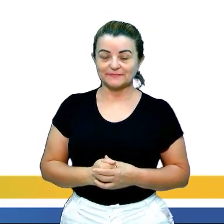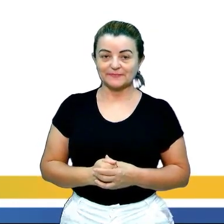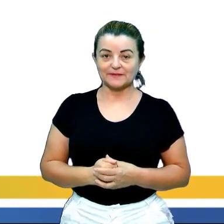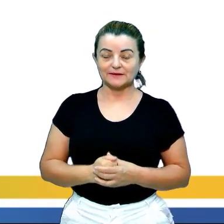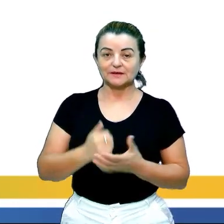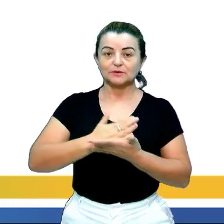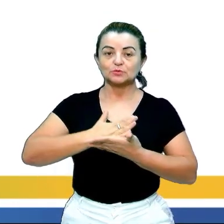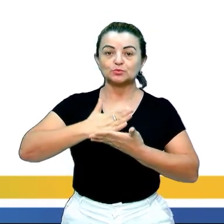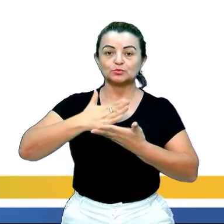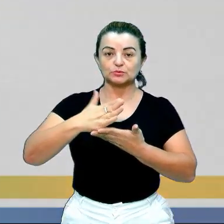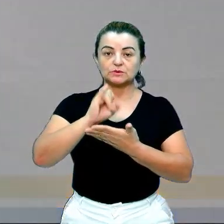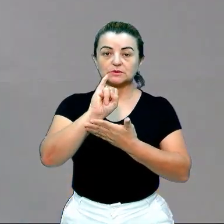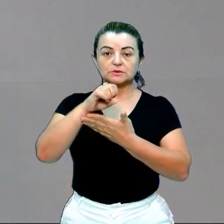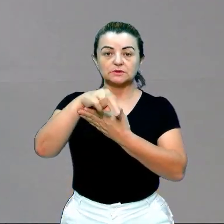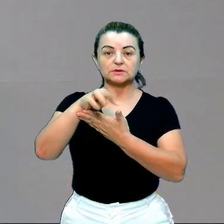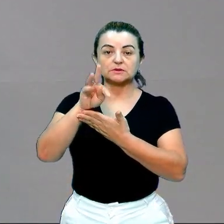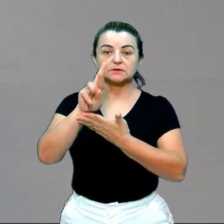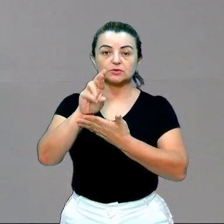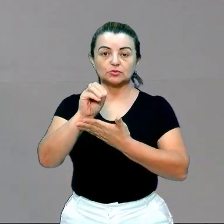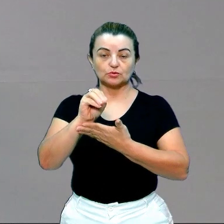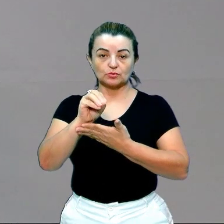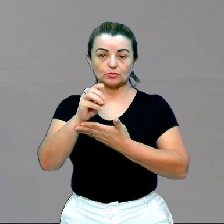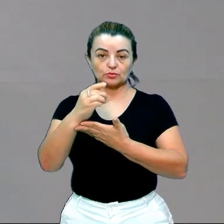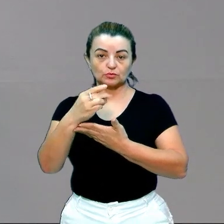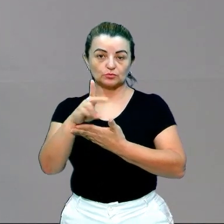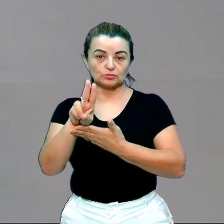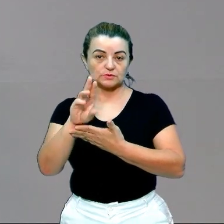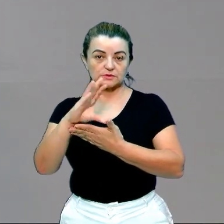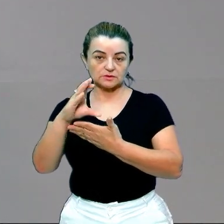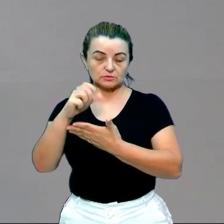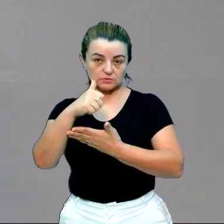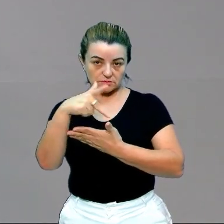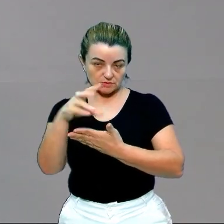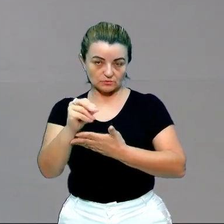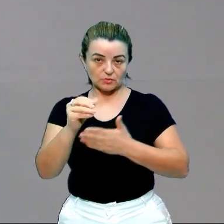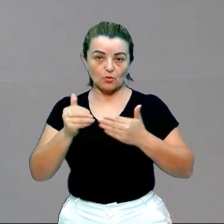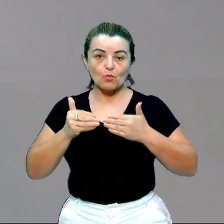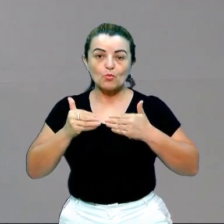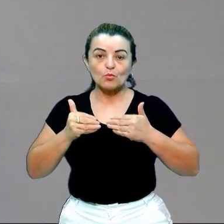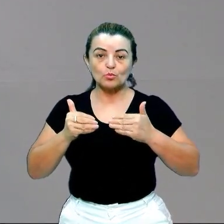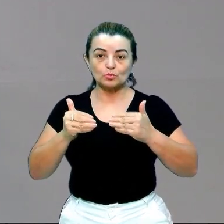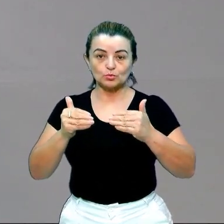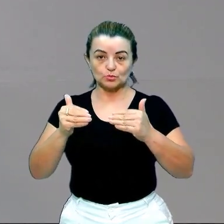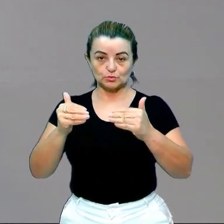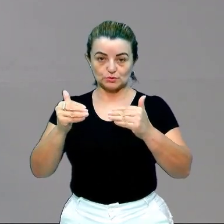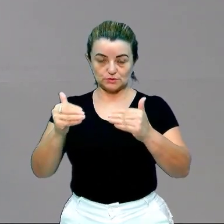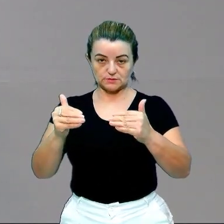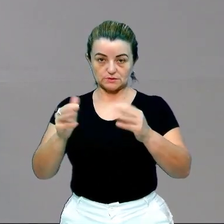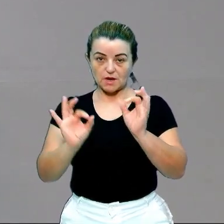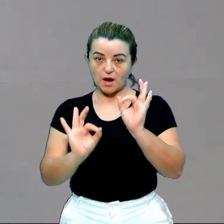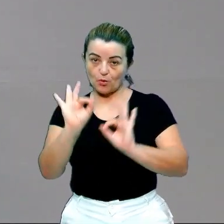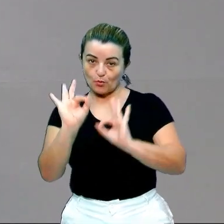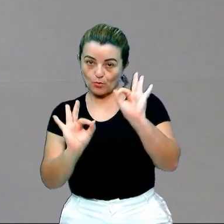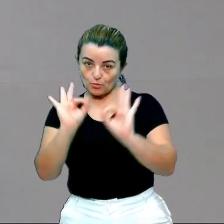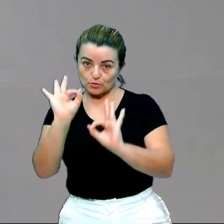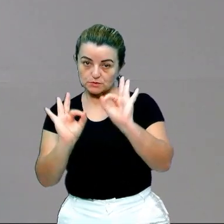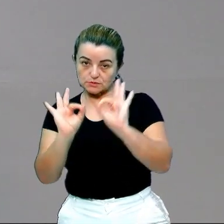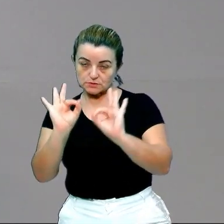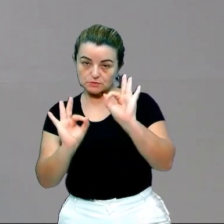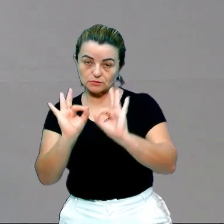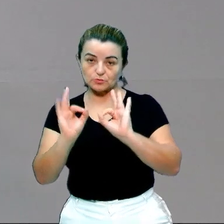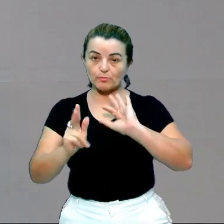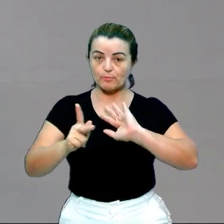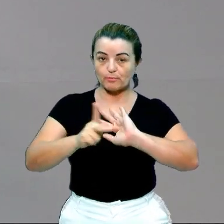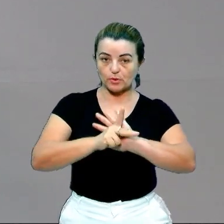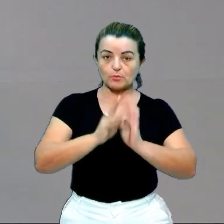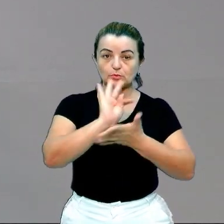Introdução, como nós já sabemos, é a nossa porta de entrada da redação. É o nosso esqueleto, é a nossa estrutura, é nosso projeto do